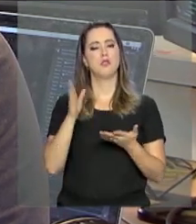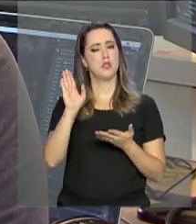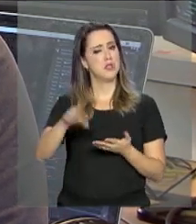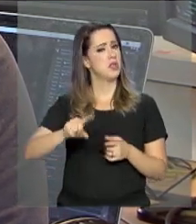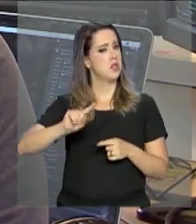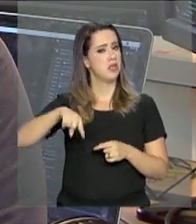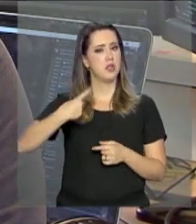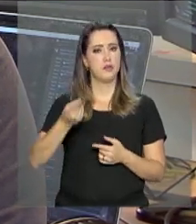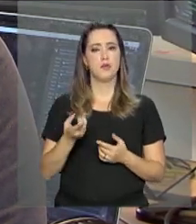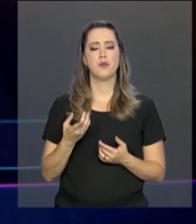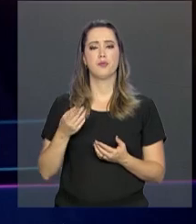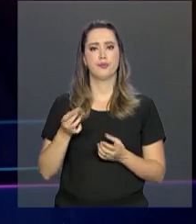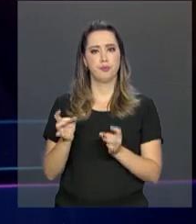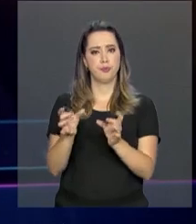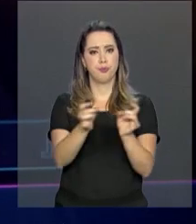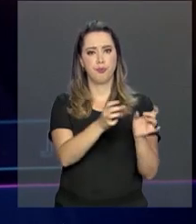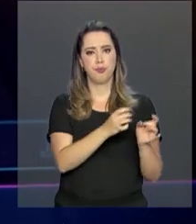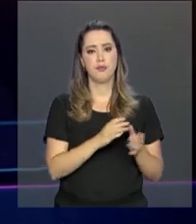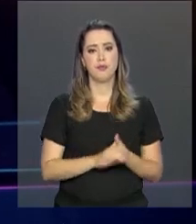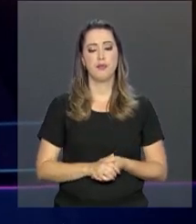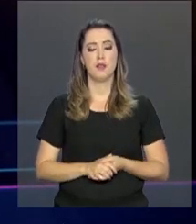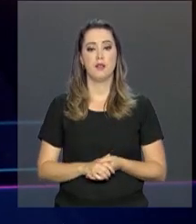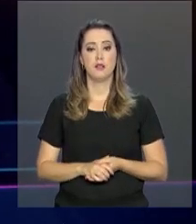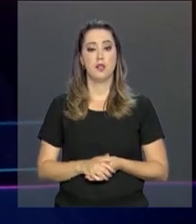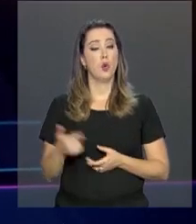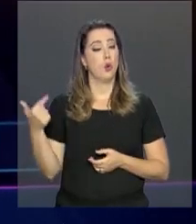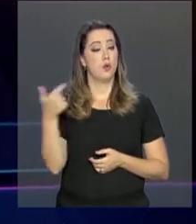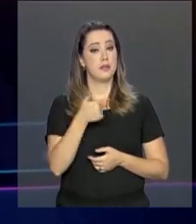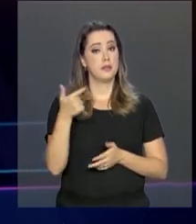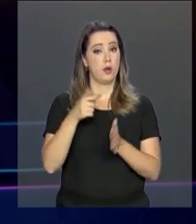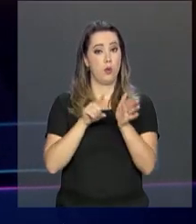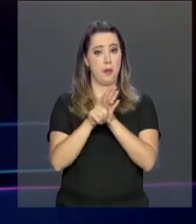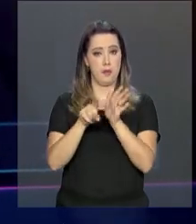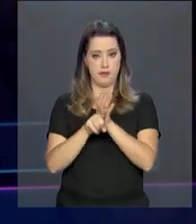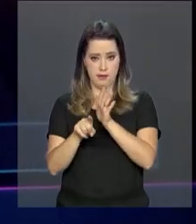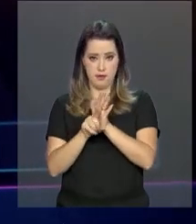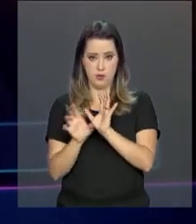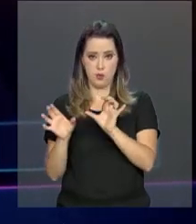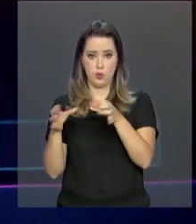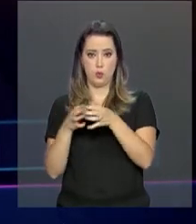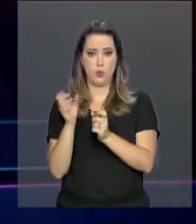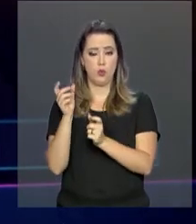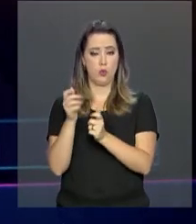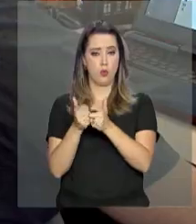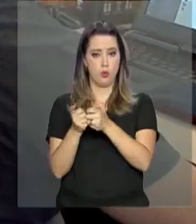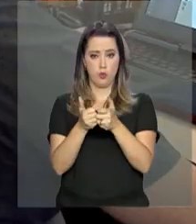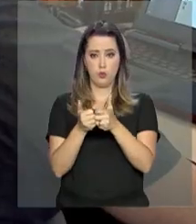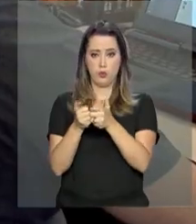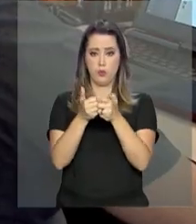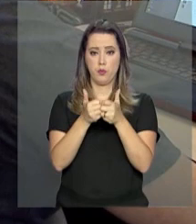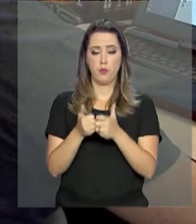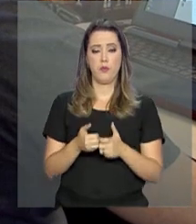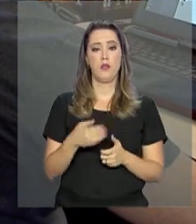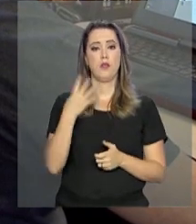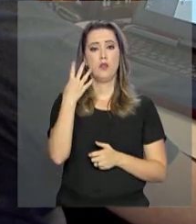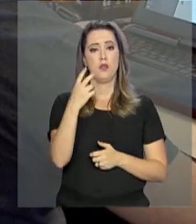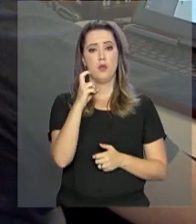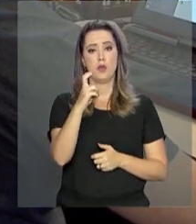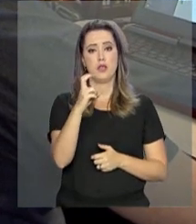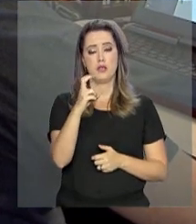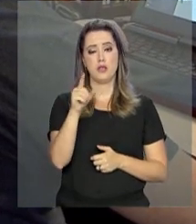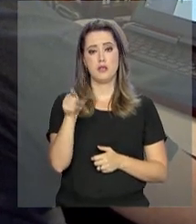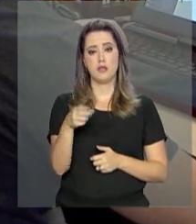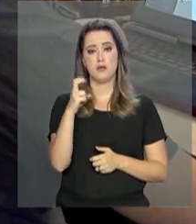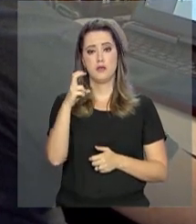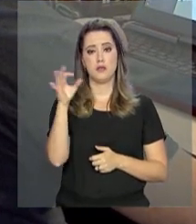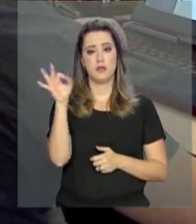nas plataformas. De acordo com o segundo censo da indústria brasileira de jogos digitais, 45,5%